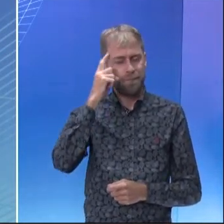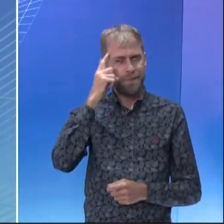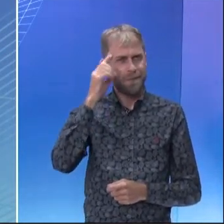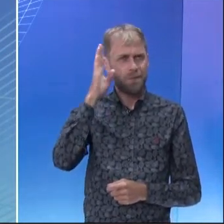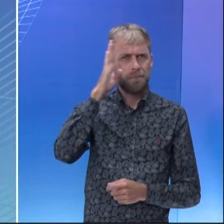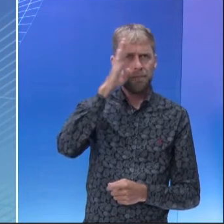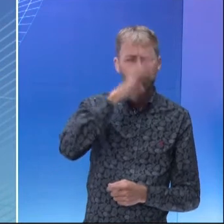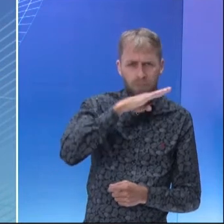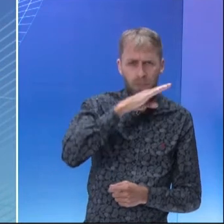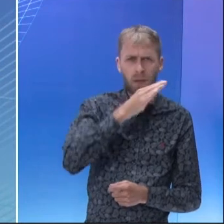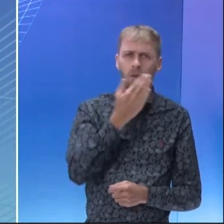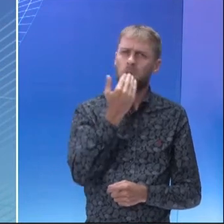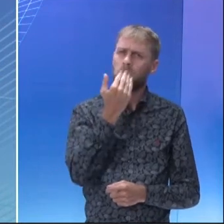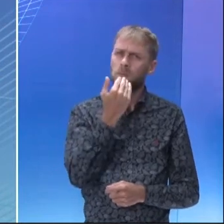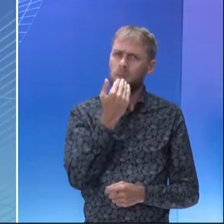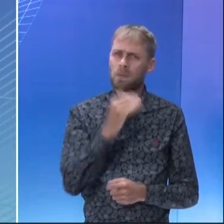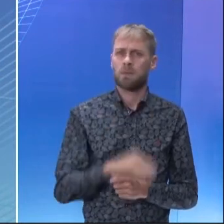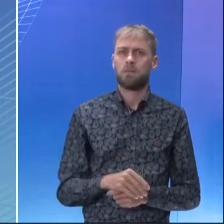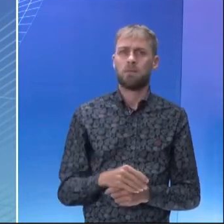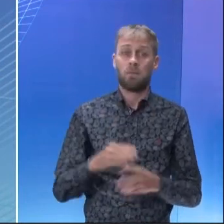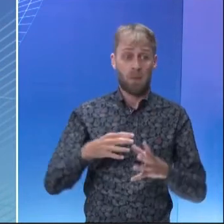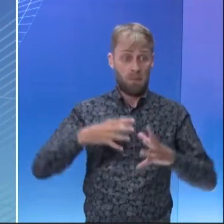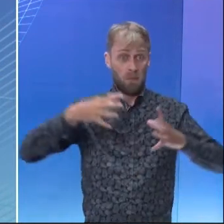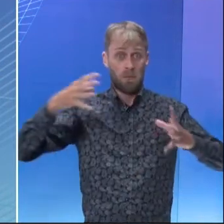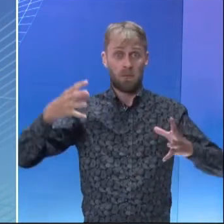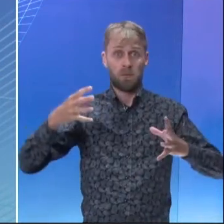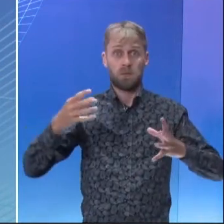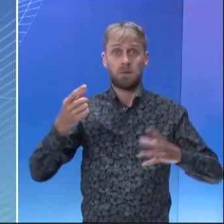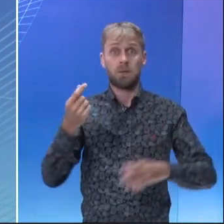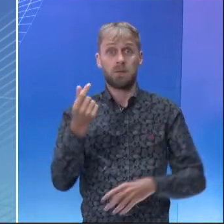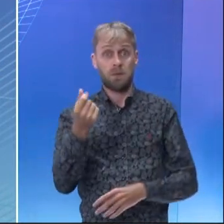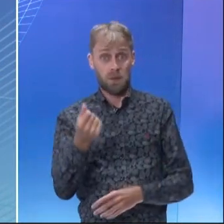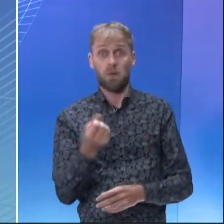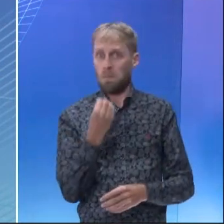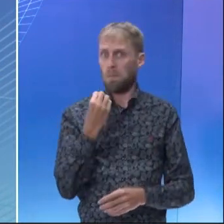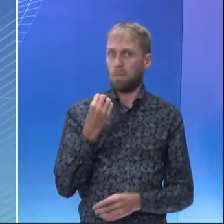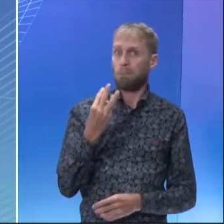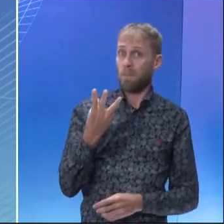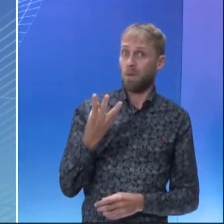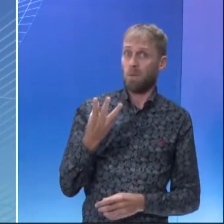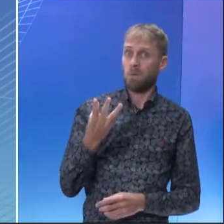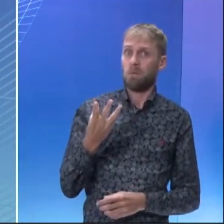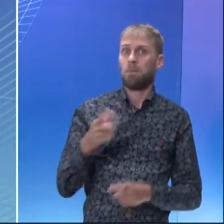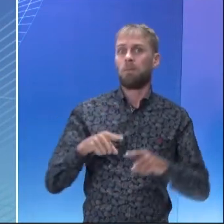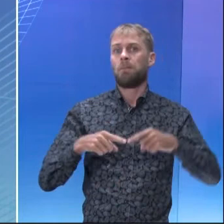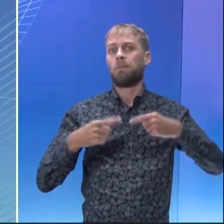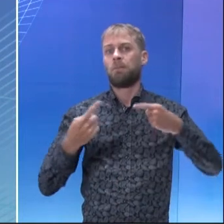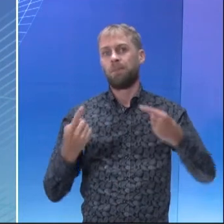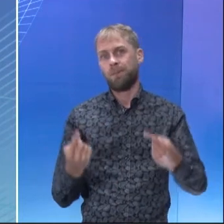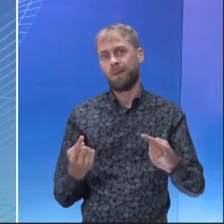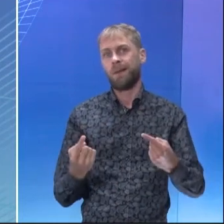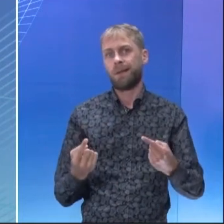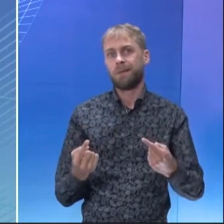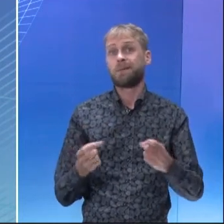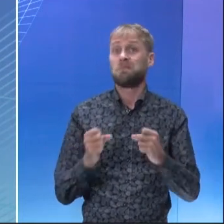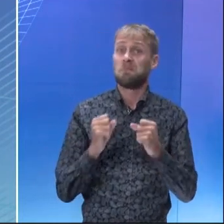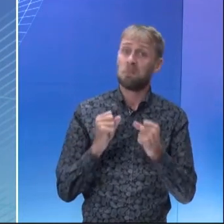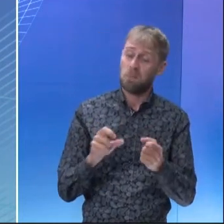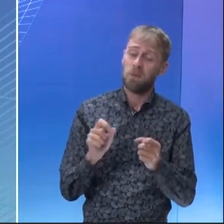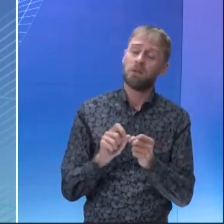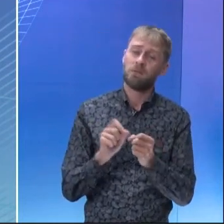certo? Muito alimento gasta pouco, ganha muito, tem uma lucratividade, mas,